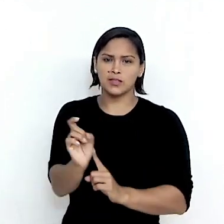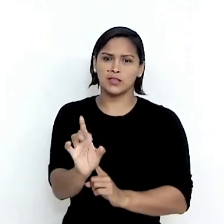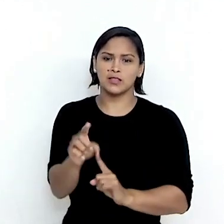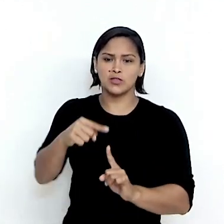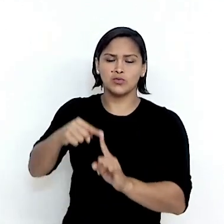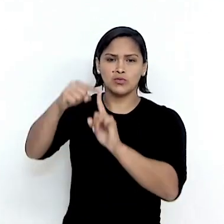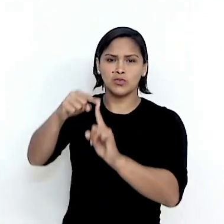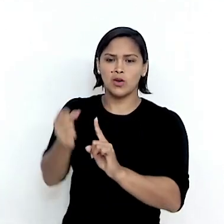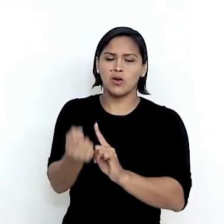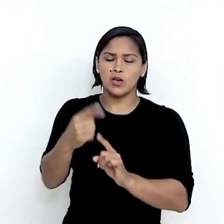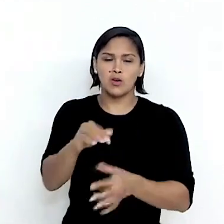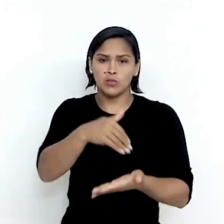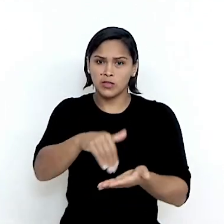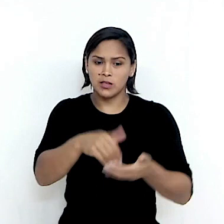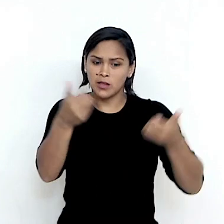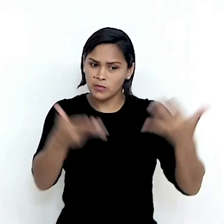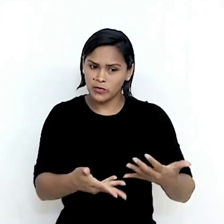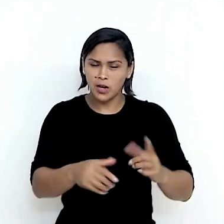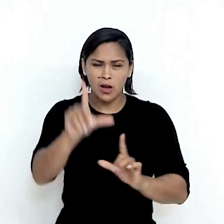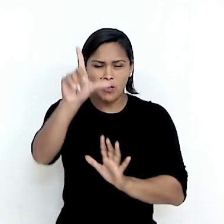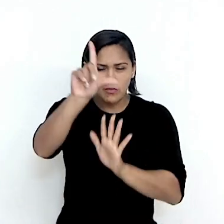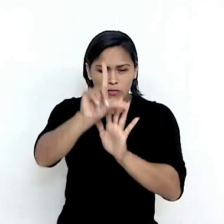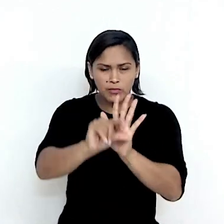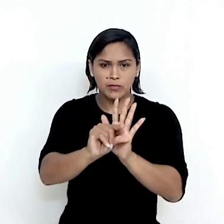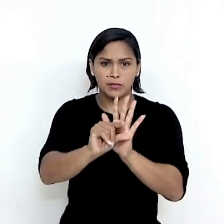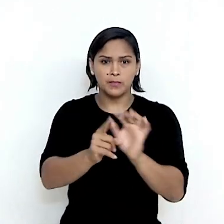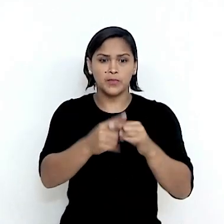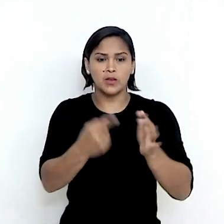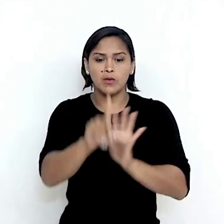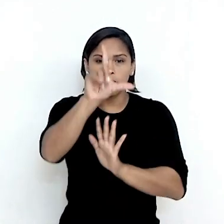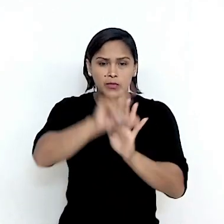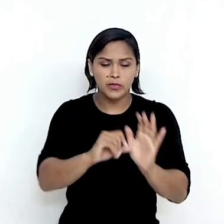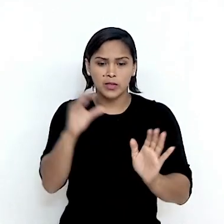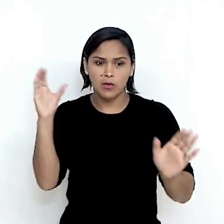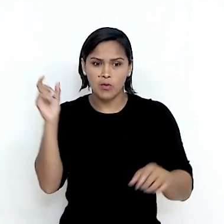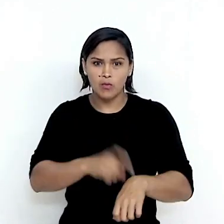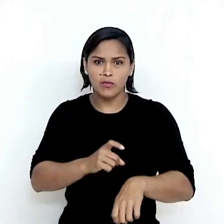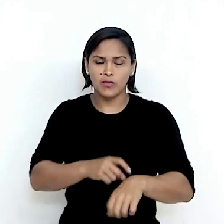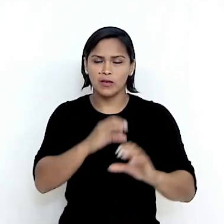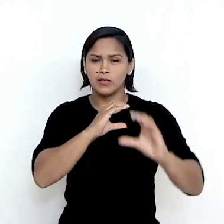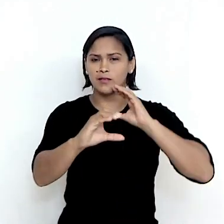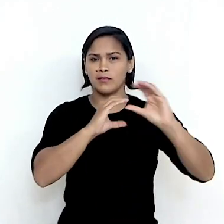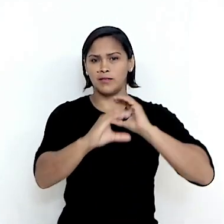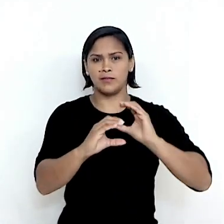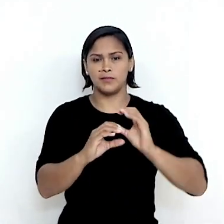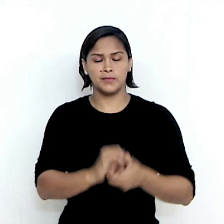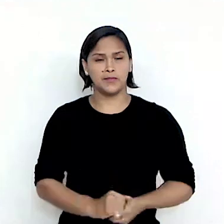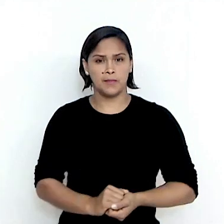secretário executivo já adiantou, uma baixíssima latência, ou seja, um baixíssimo tempo de comunicação